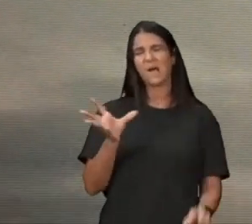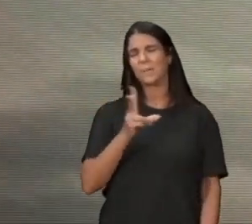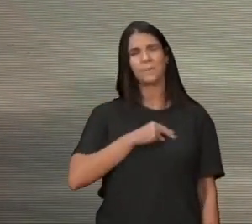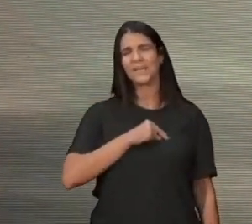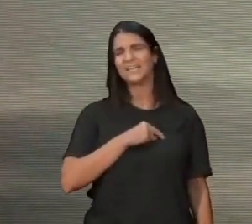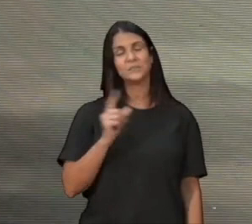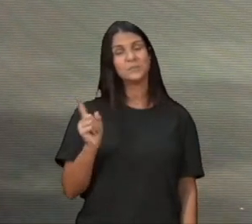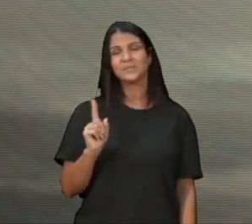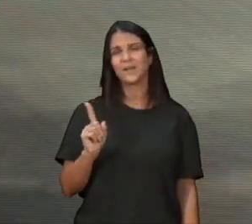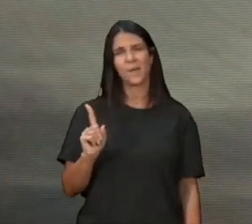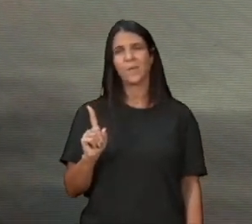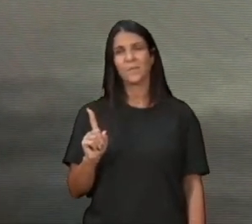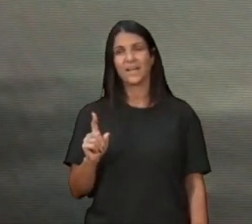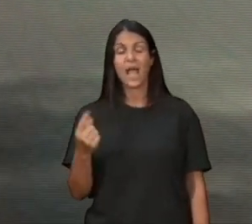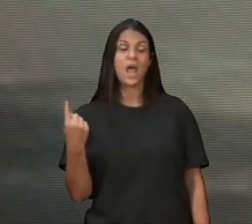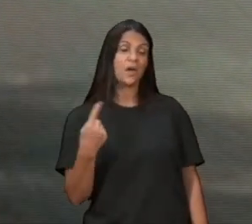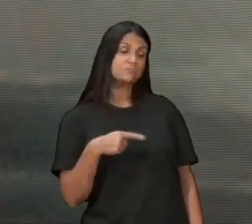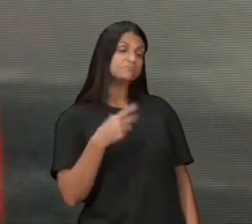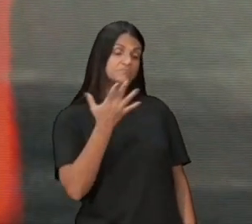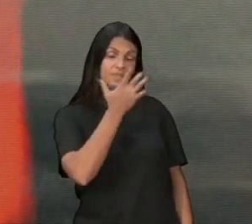esse pessoal me aplaude, mas é, mas eu,